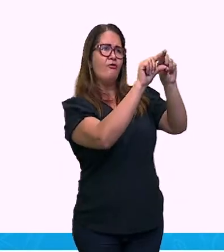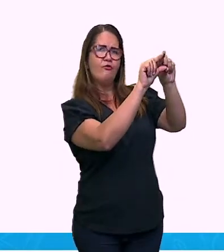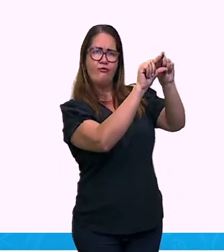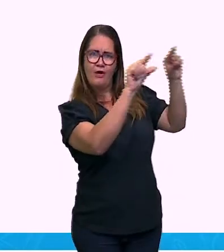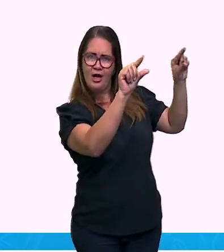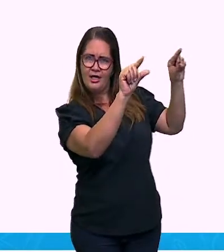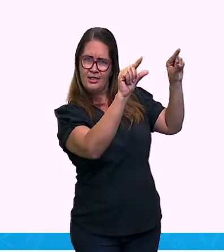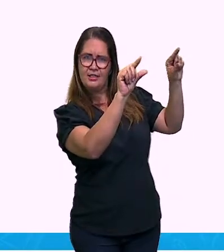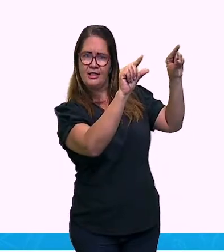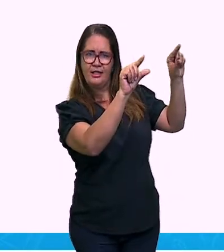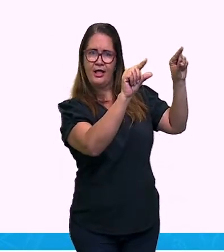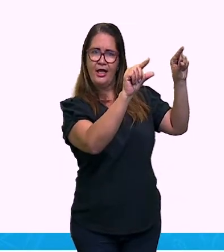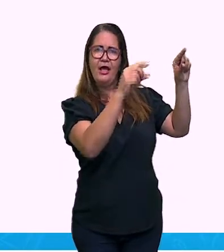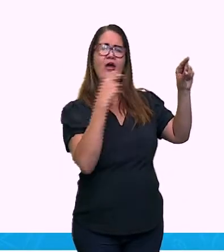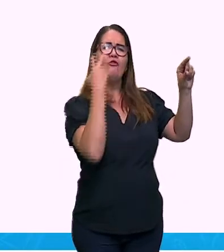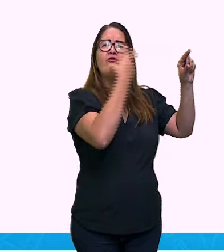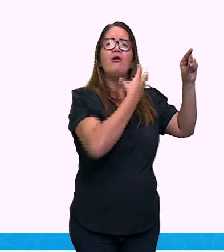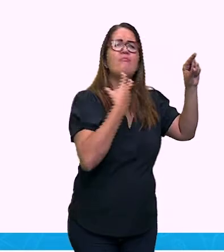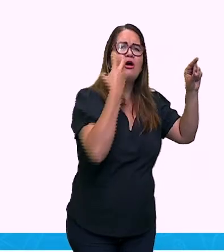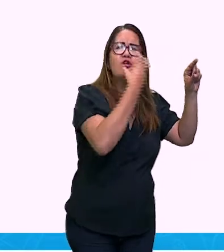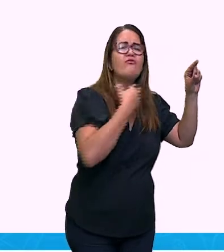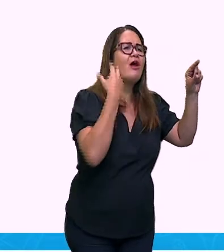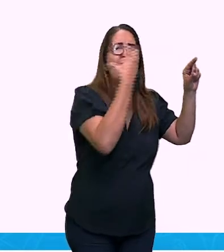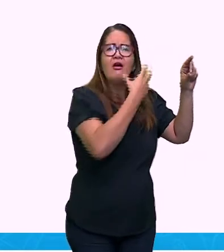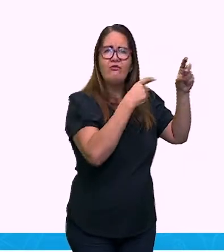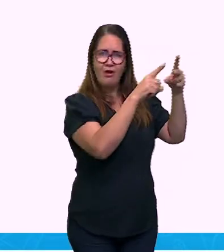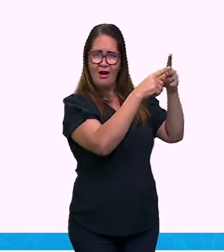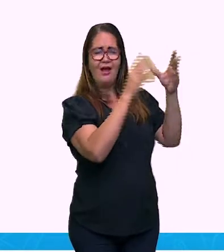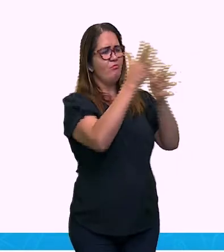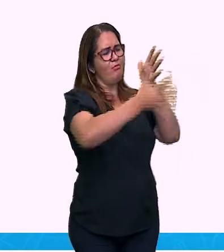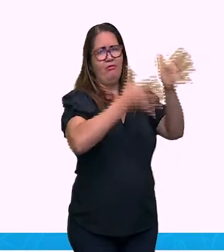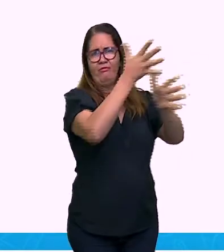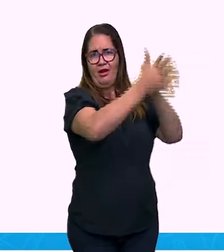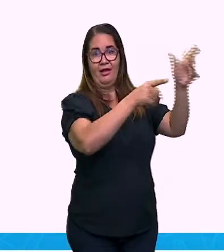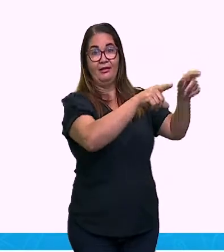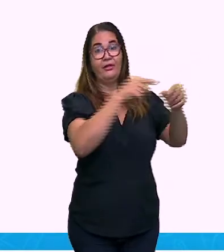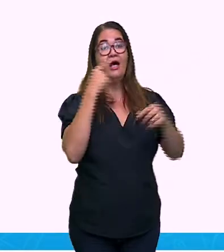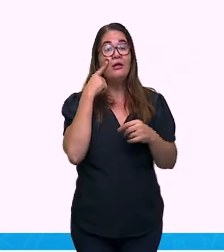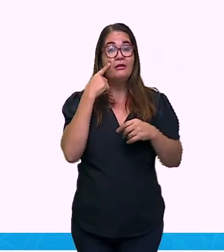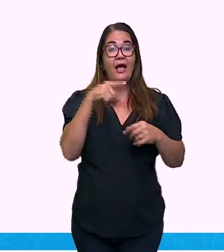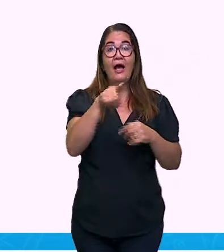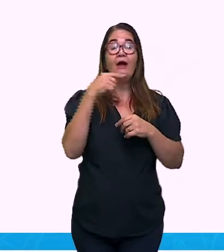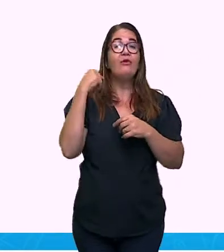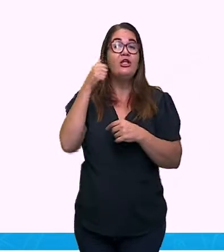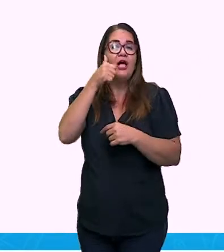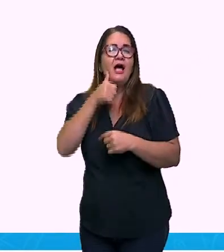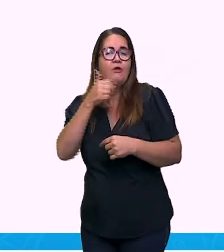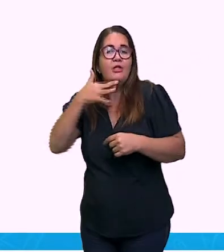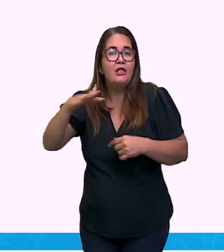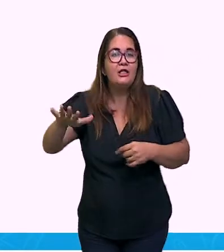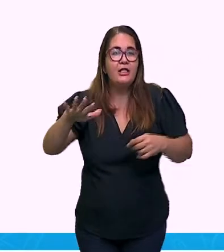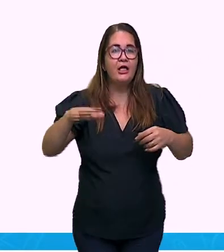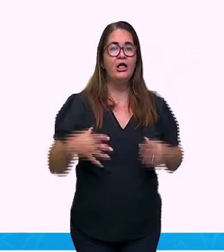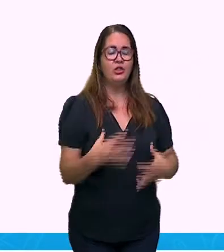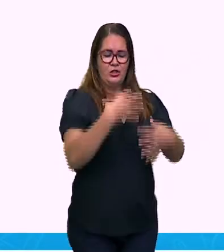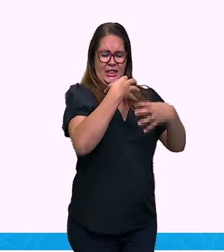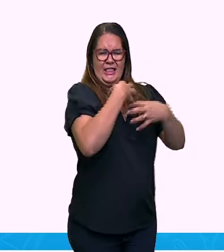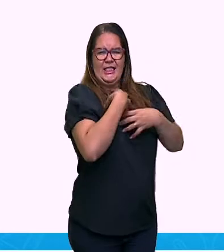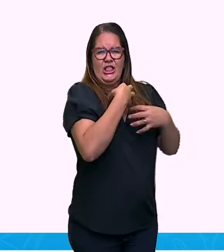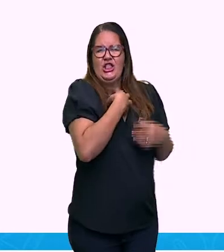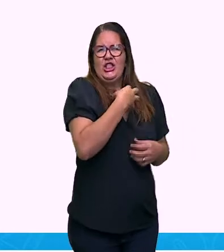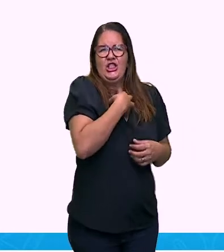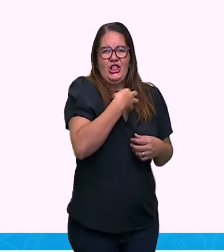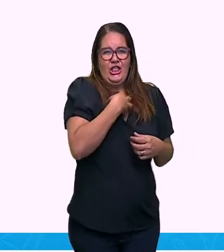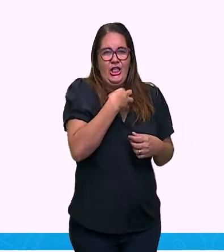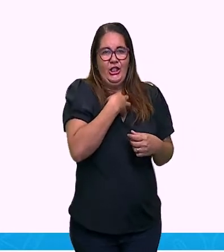sentindo adorável. Todo mundo conhece o meme dessa menininha, né? E por que então que ela é uma frase verbal? Porque